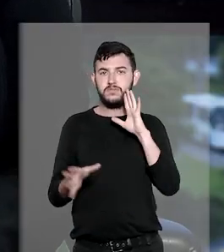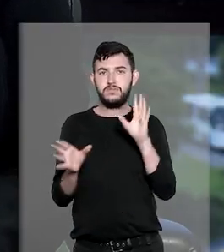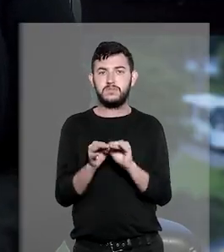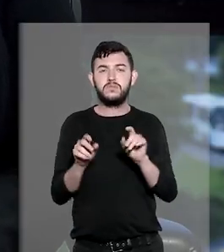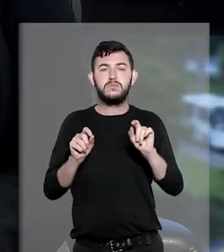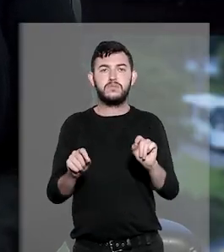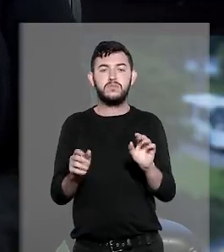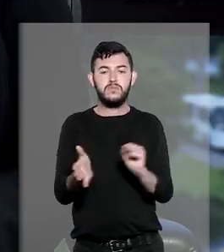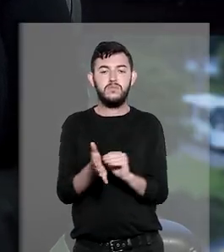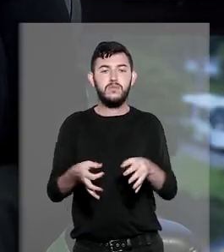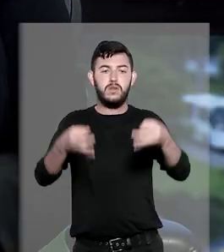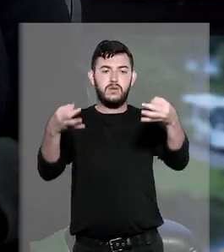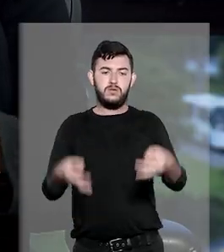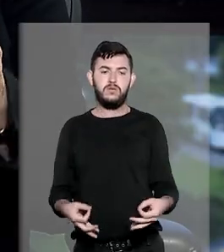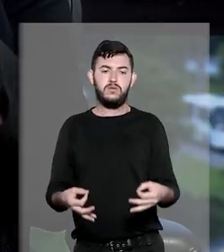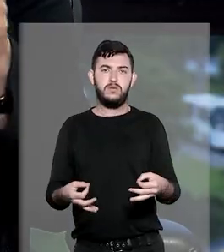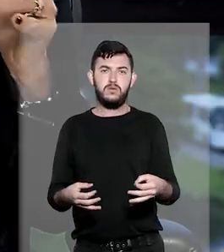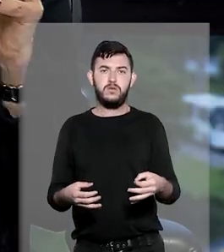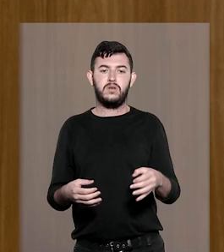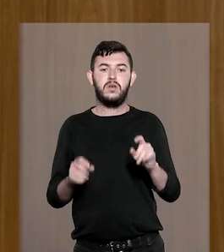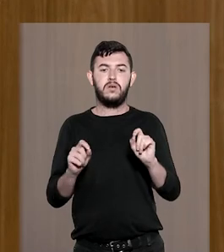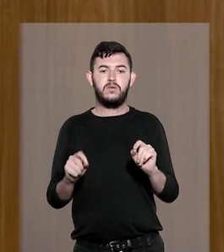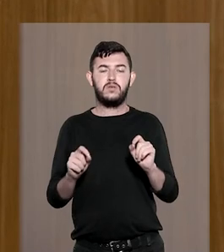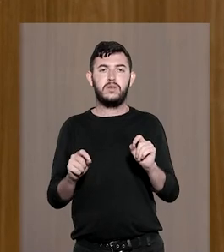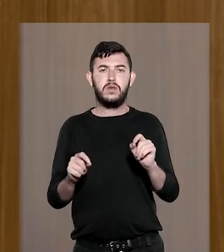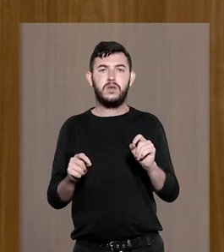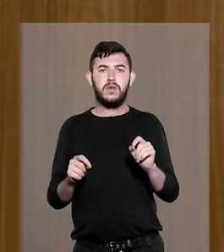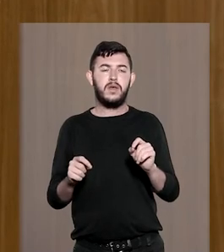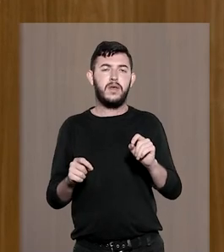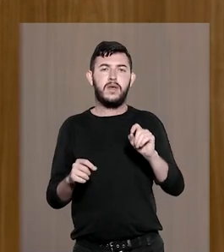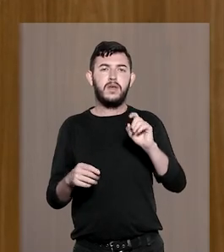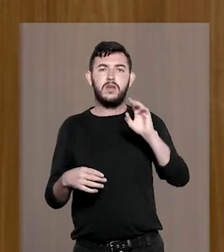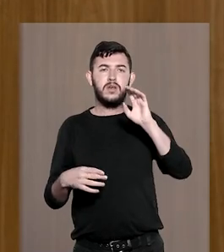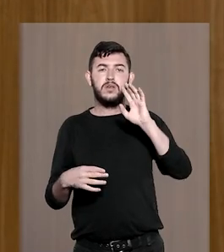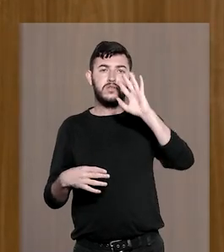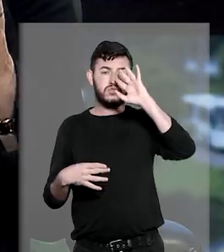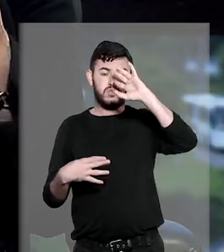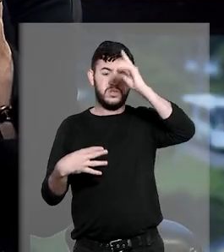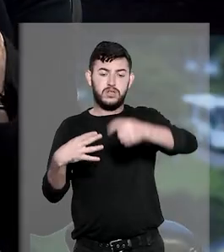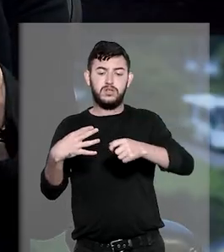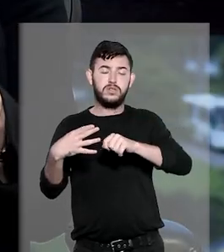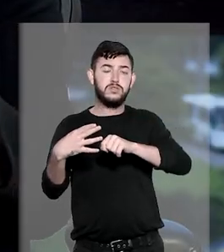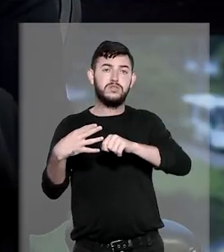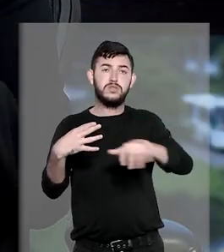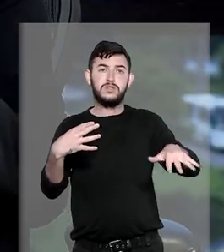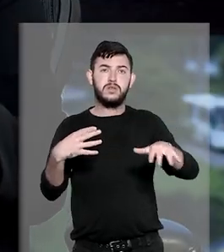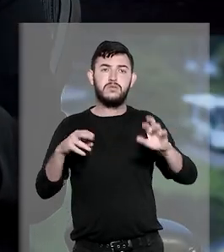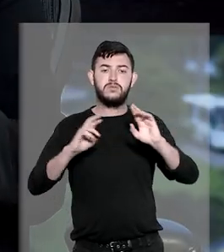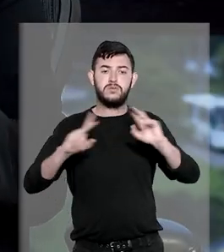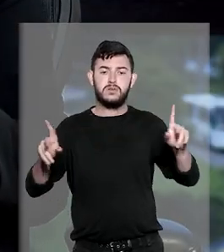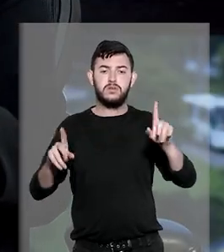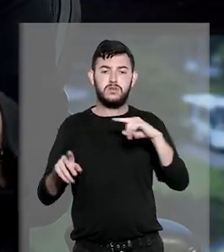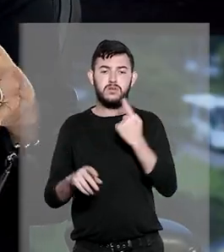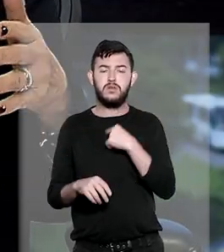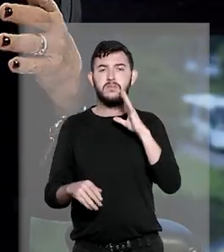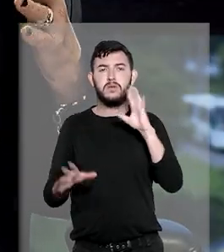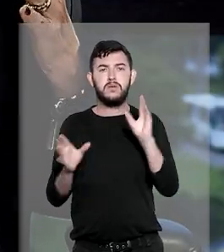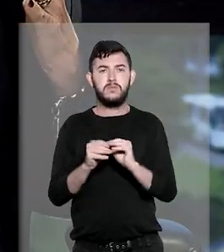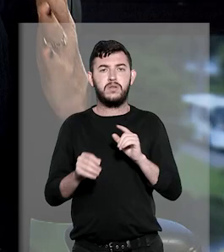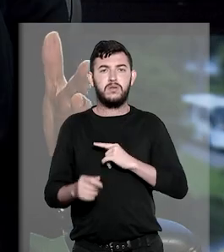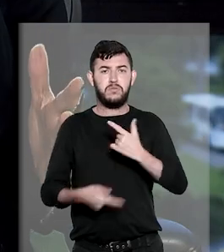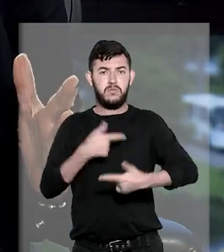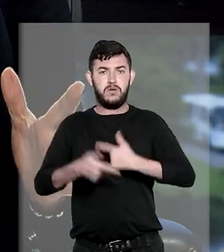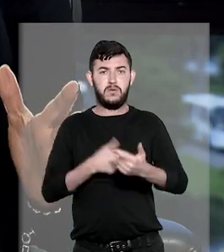todos, do que juricionados distintos diante do mesmo ordenamento jurídico e